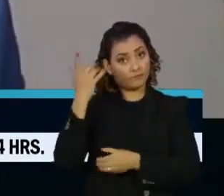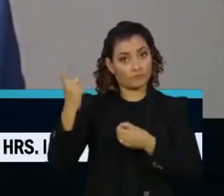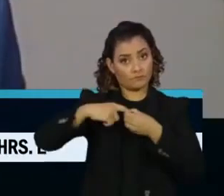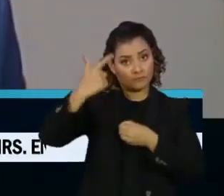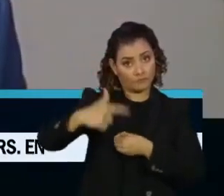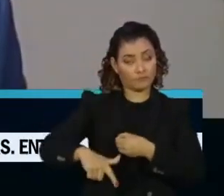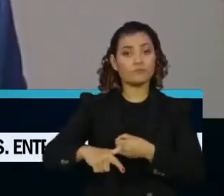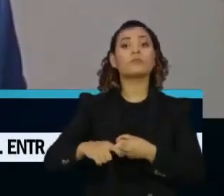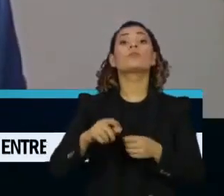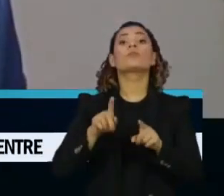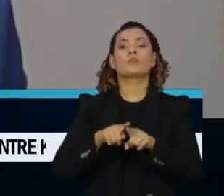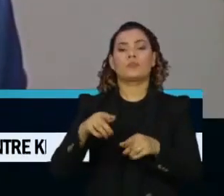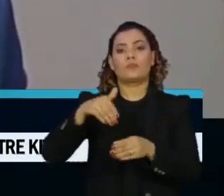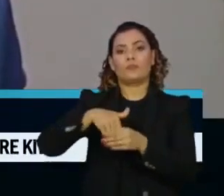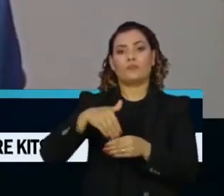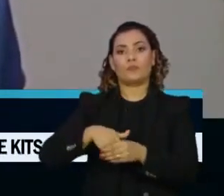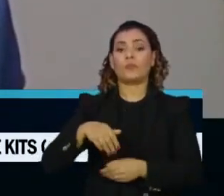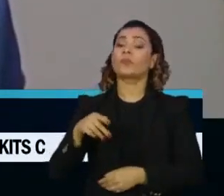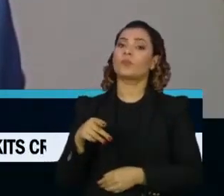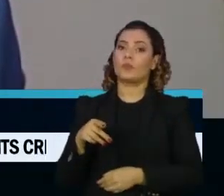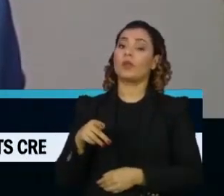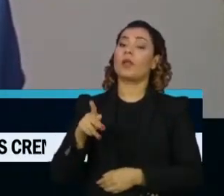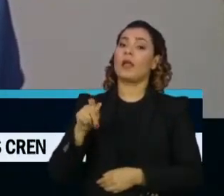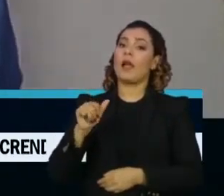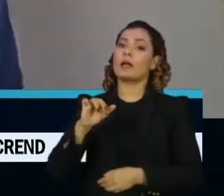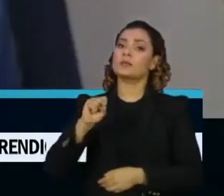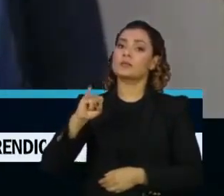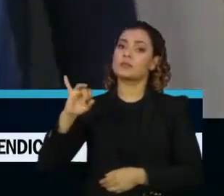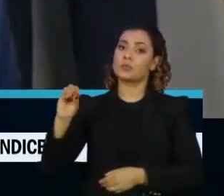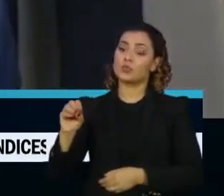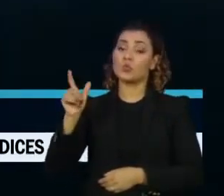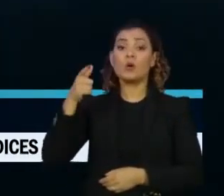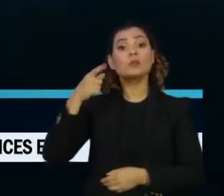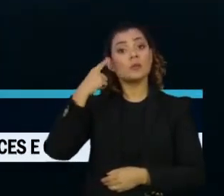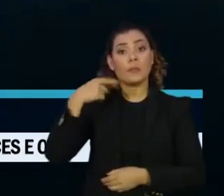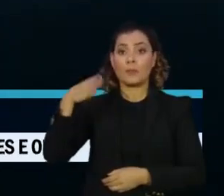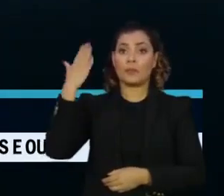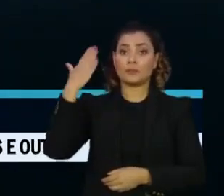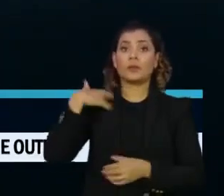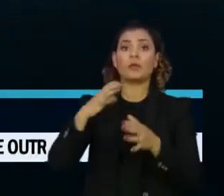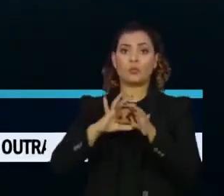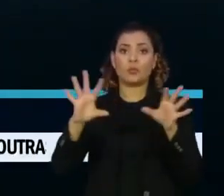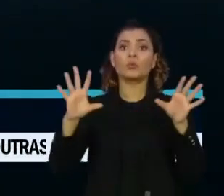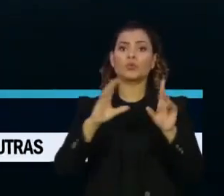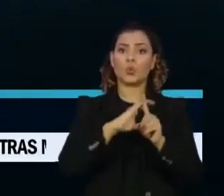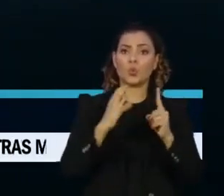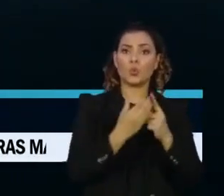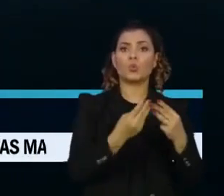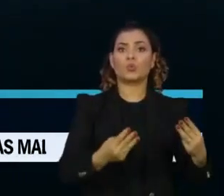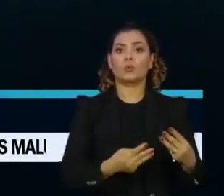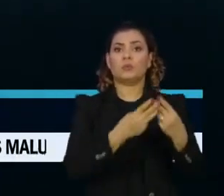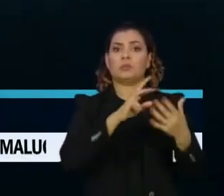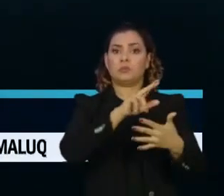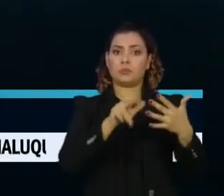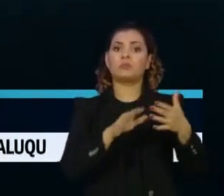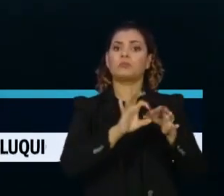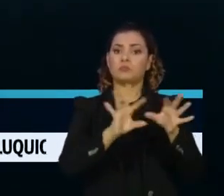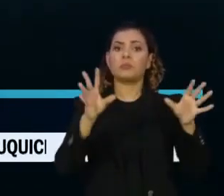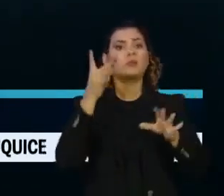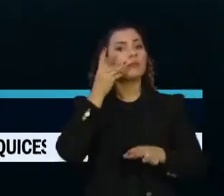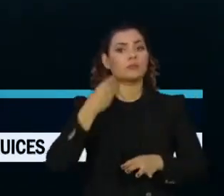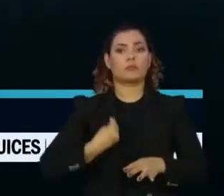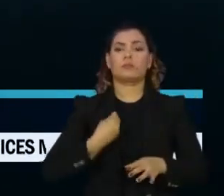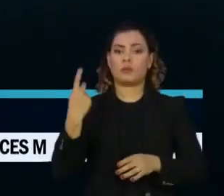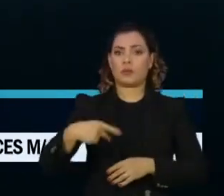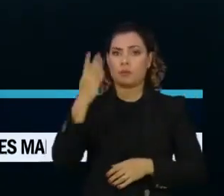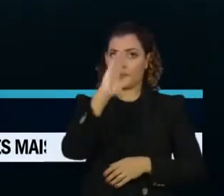do ministro Nunes Marques, que na semana passada autorizou, por meio de uma liminar, a realização de cerimônias religiosas presenciais no